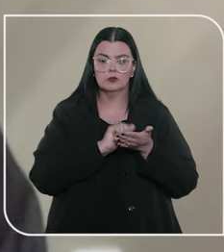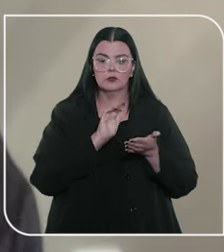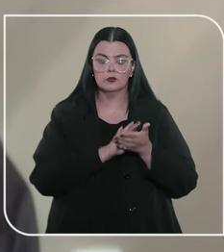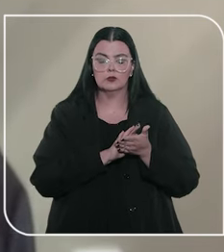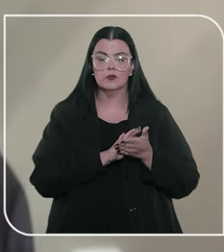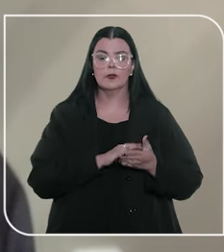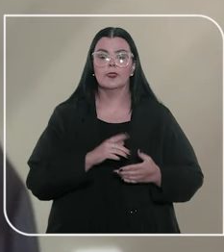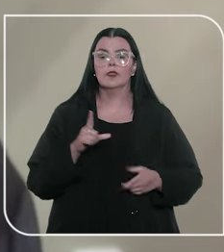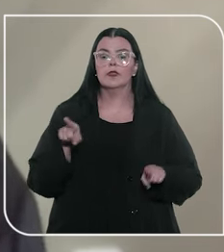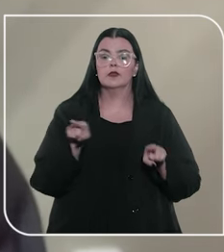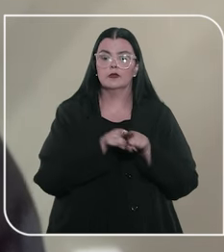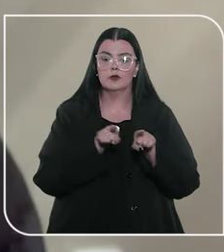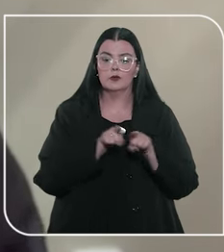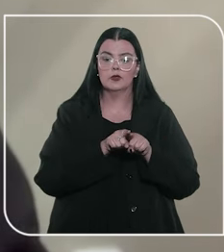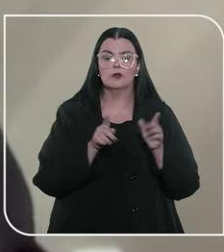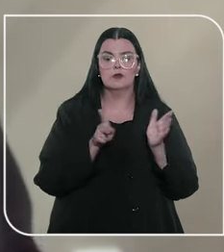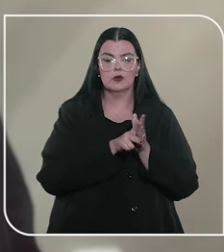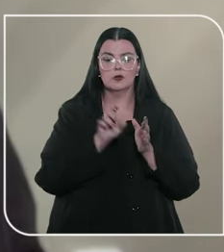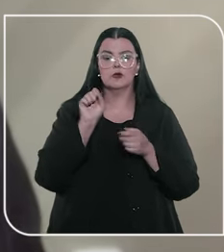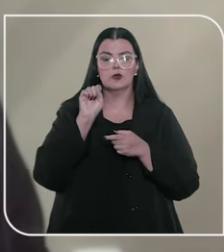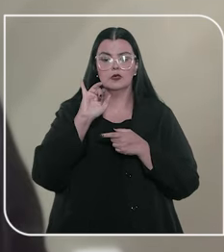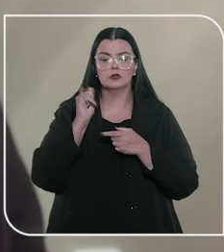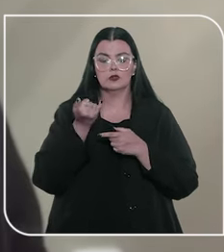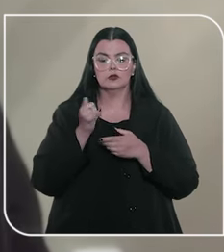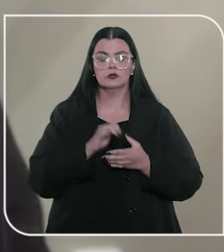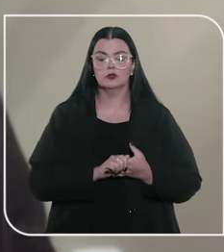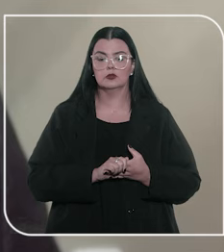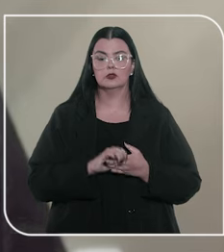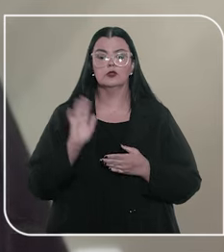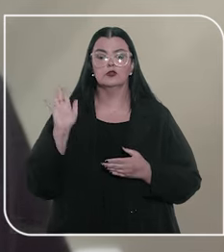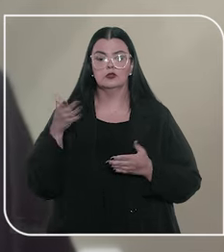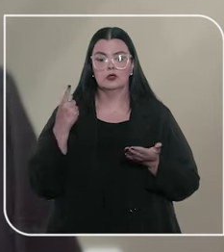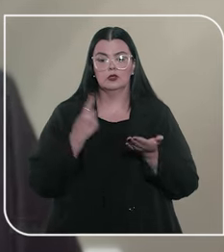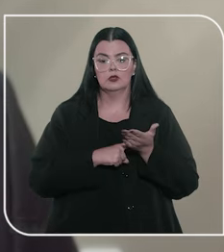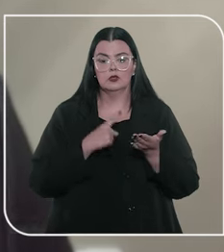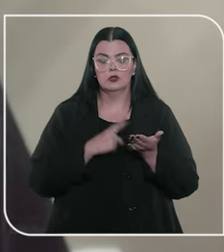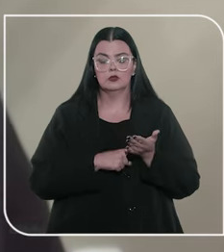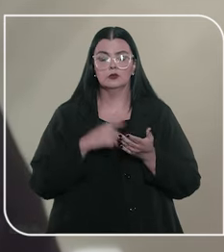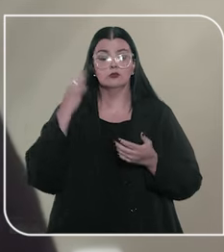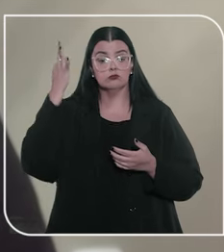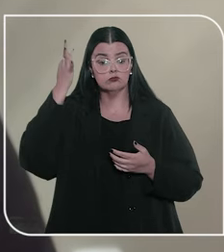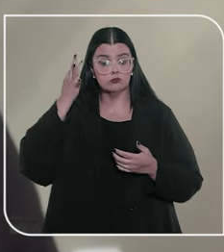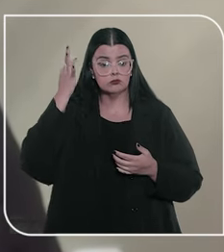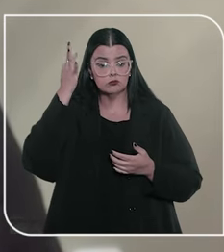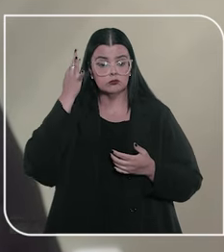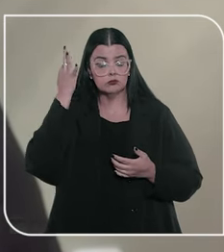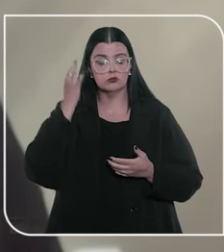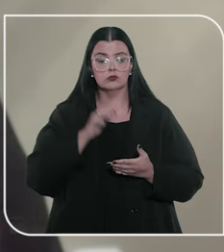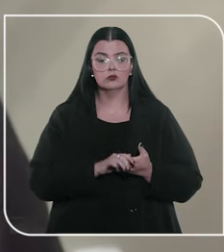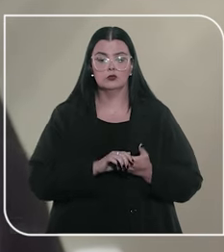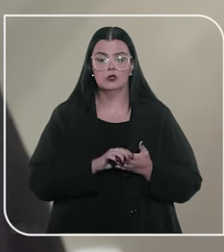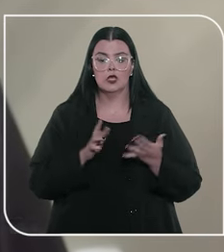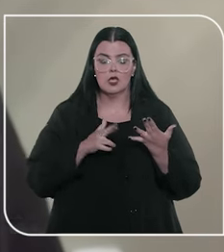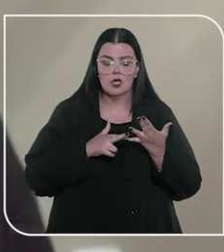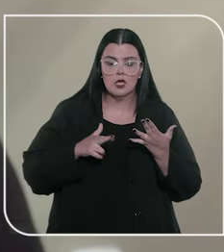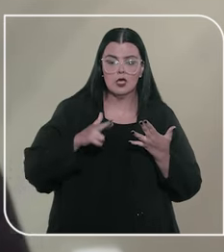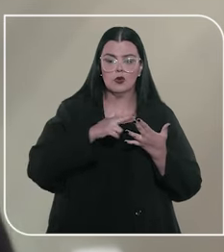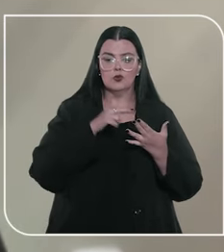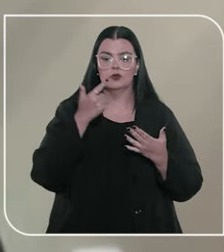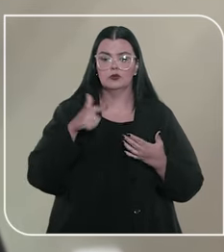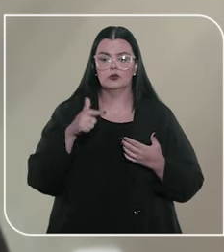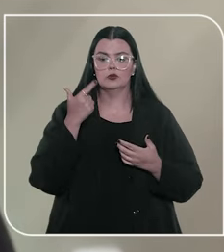um rol taxativo, inclusive pelo próprio STJ, o que foi firmado lá pela tese de recursos